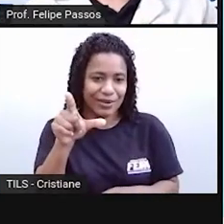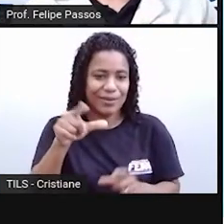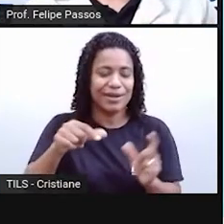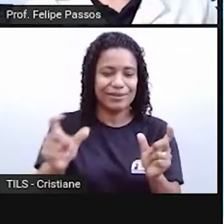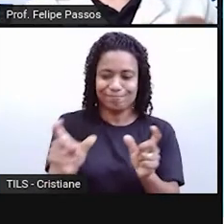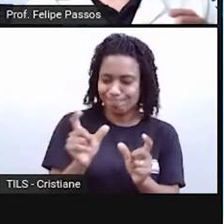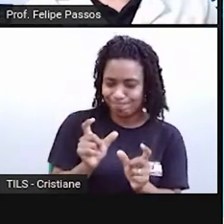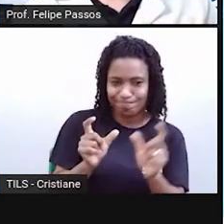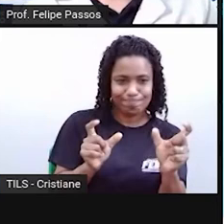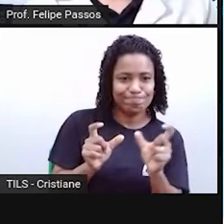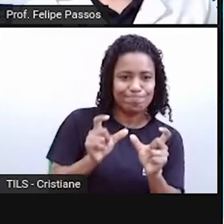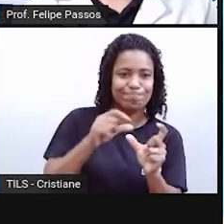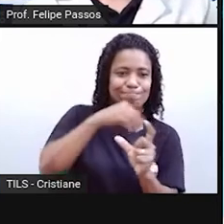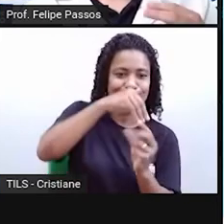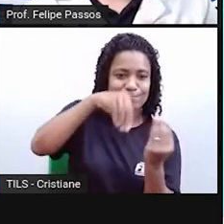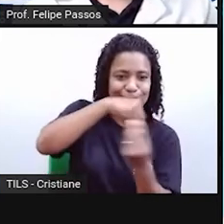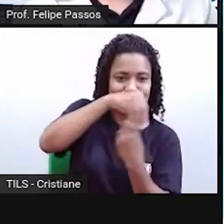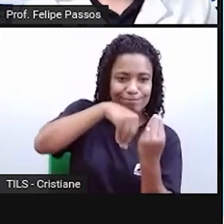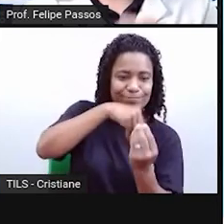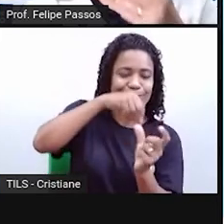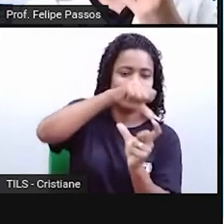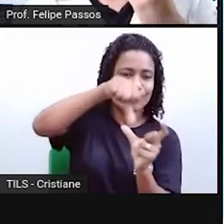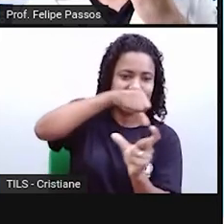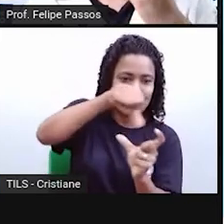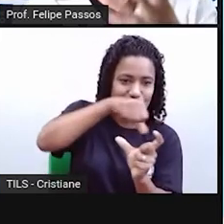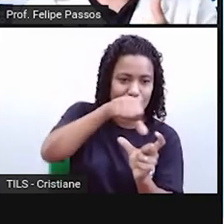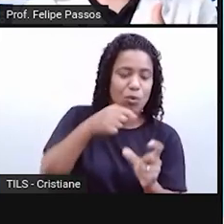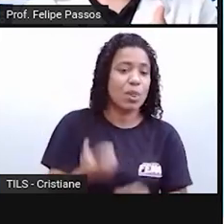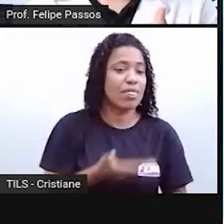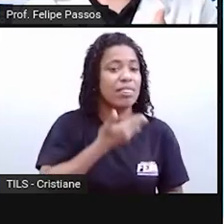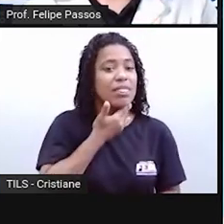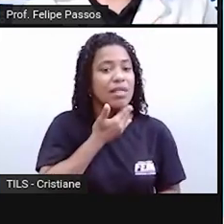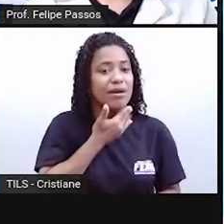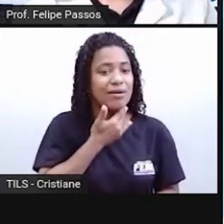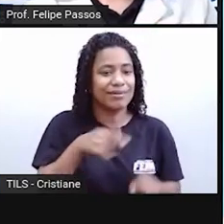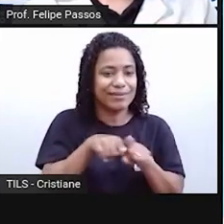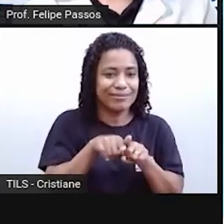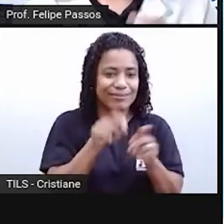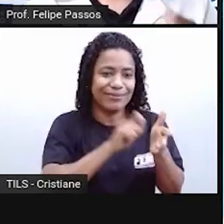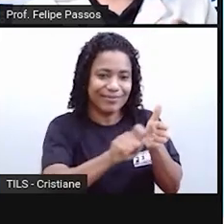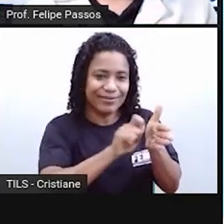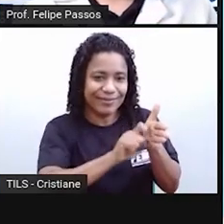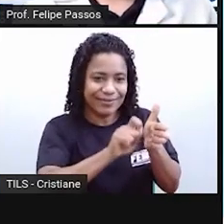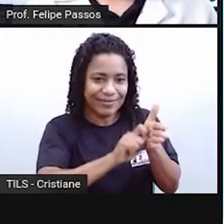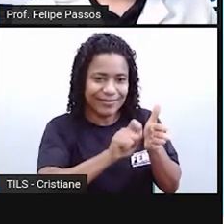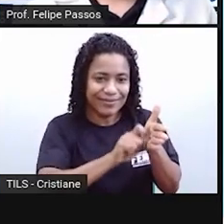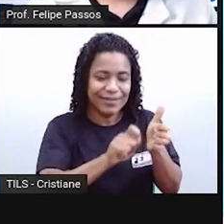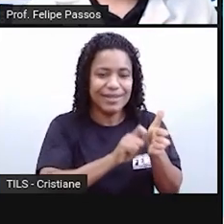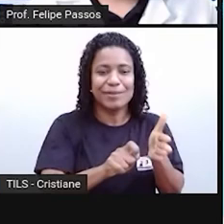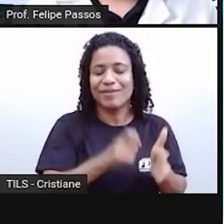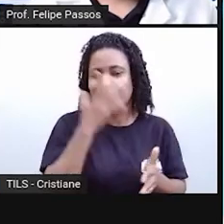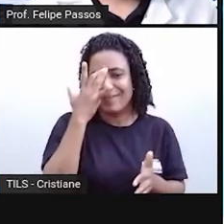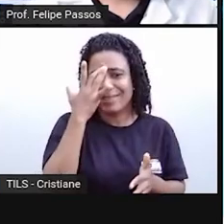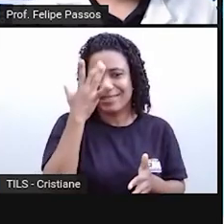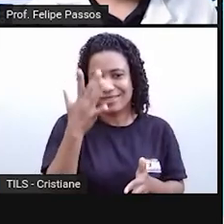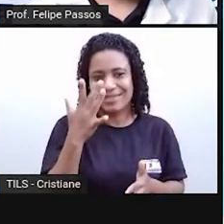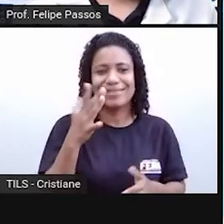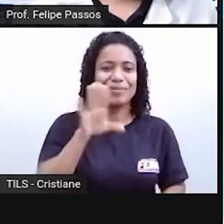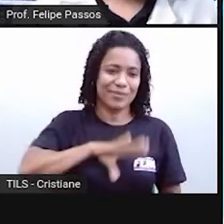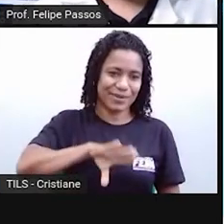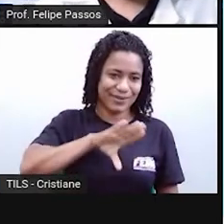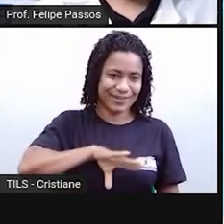modificação na grafia, na forma de falar, para melhorar, para facilitar para a gente que fala